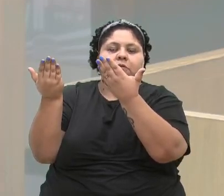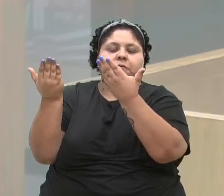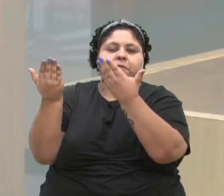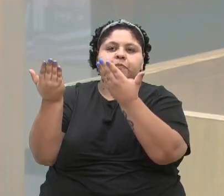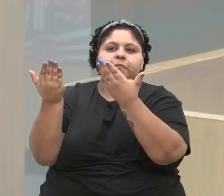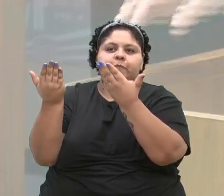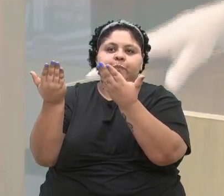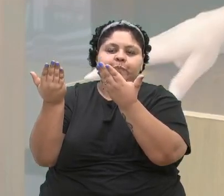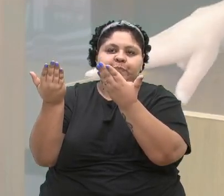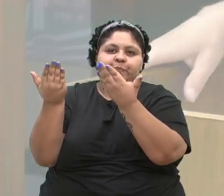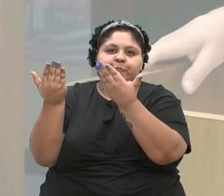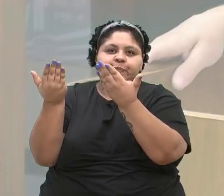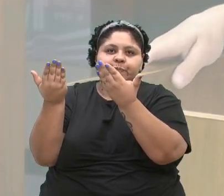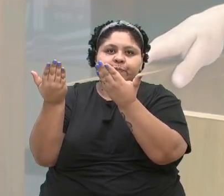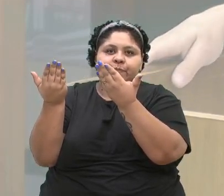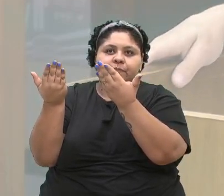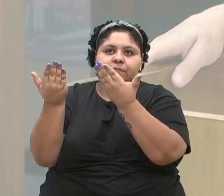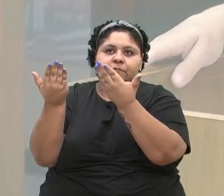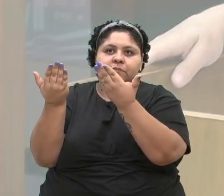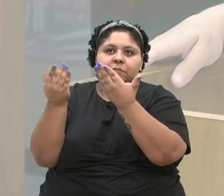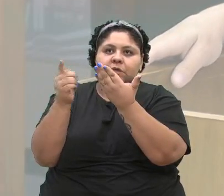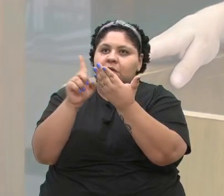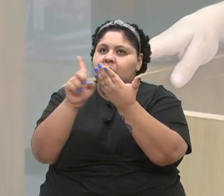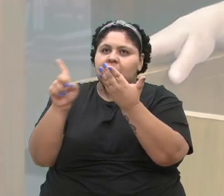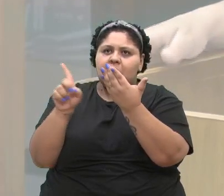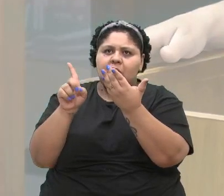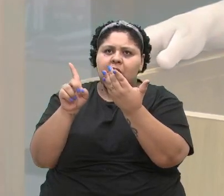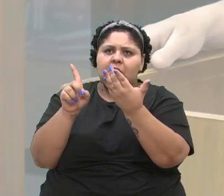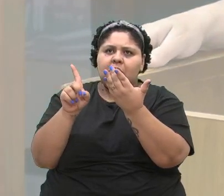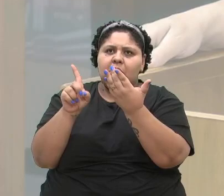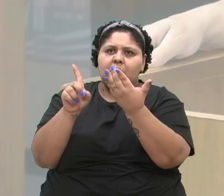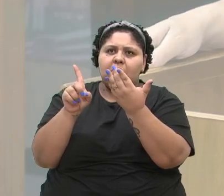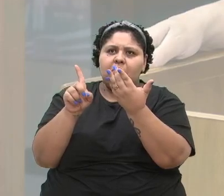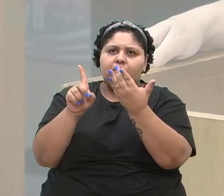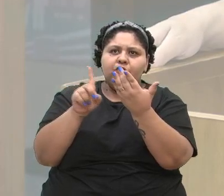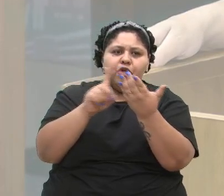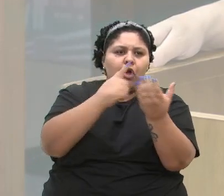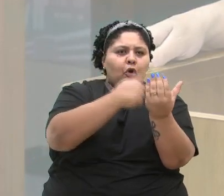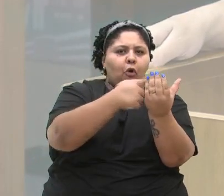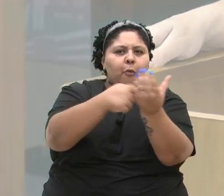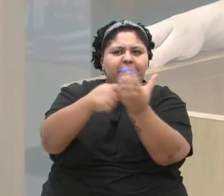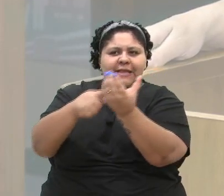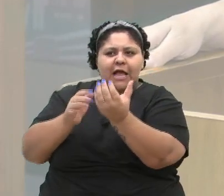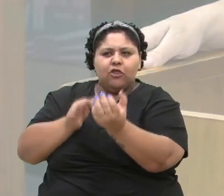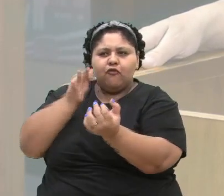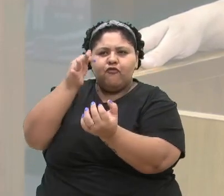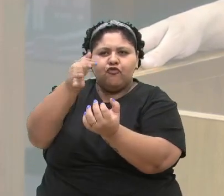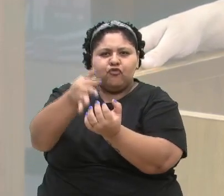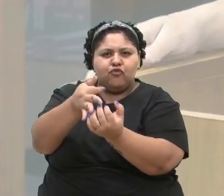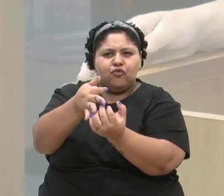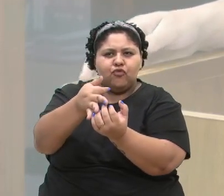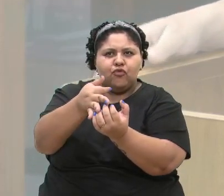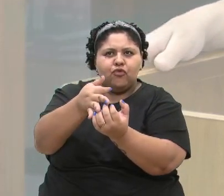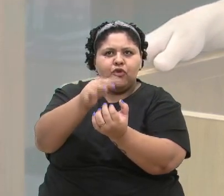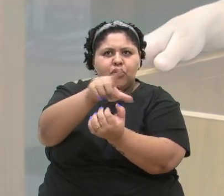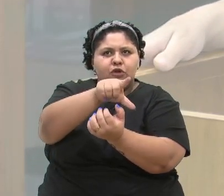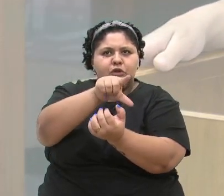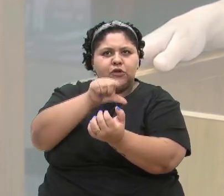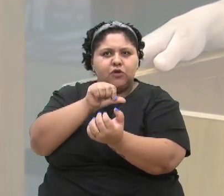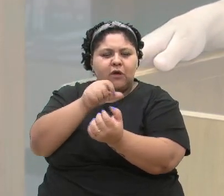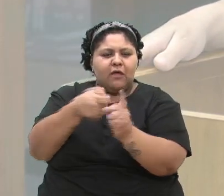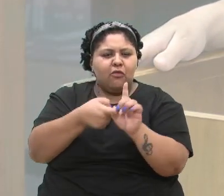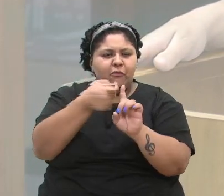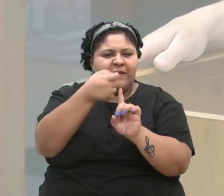a coincidência, o destino nos reservou poder estar nessa casa, vereadora Estela, no mês de